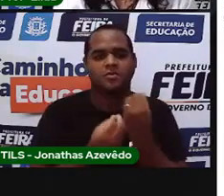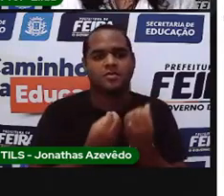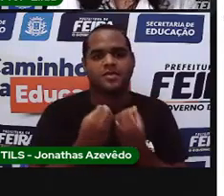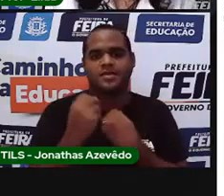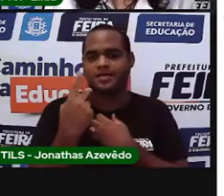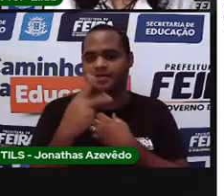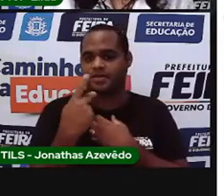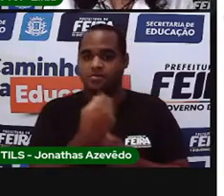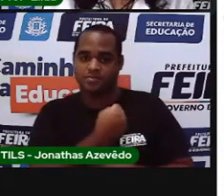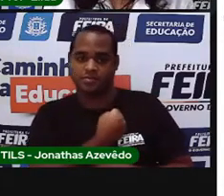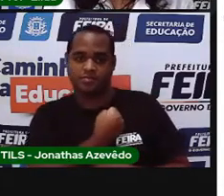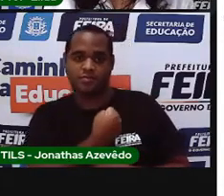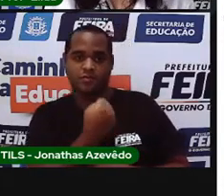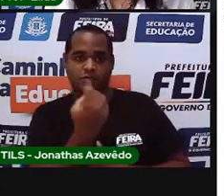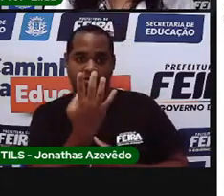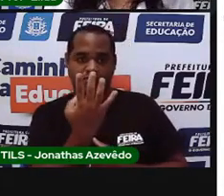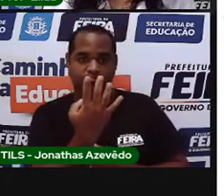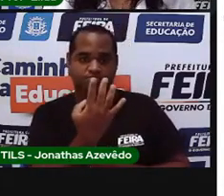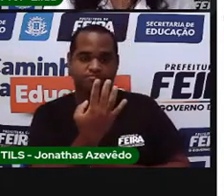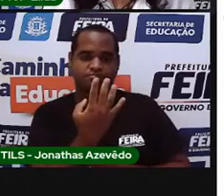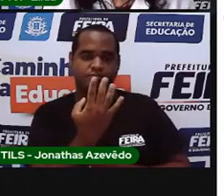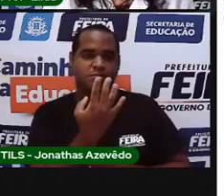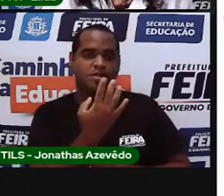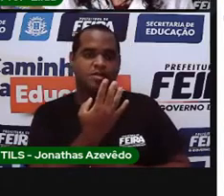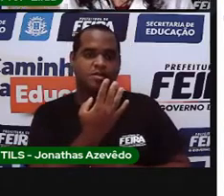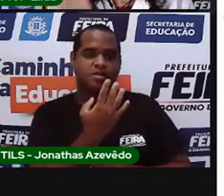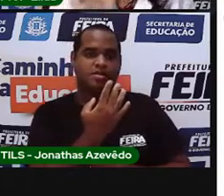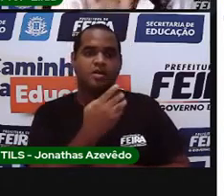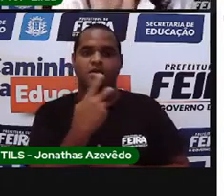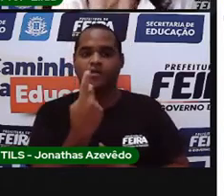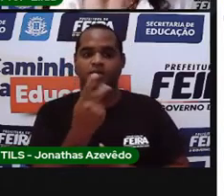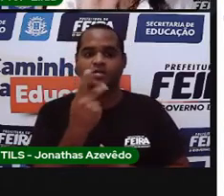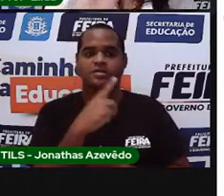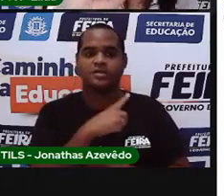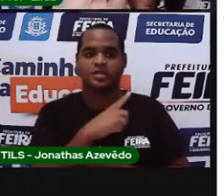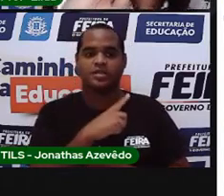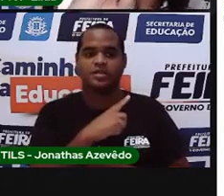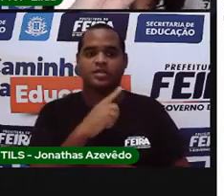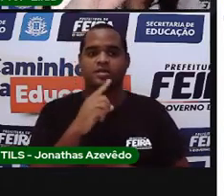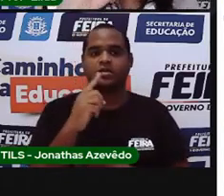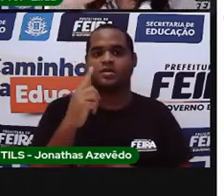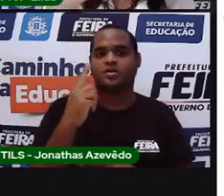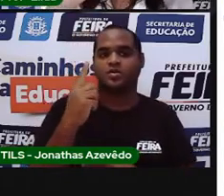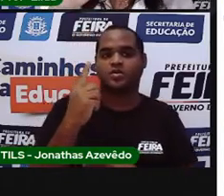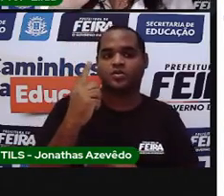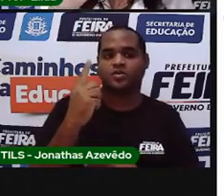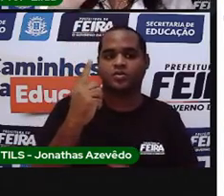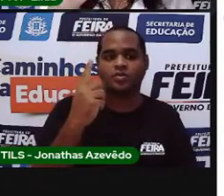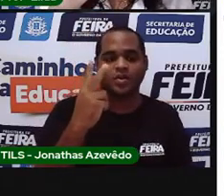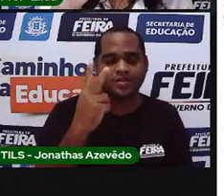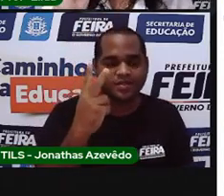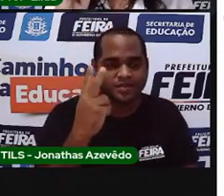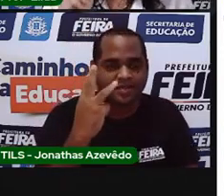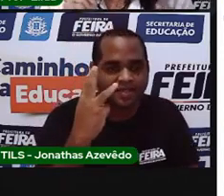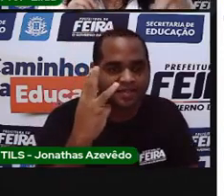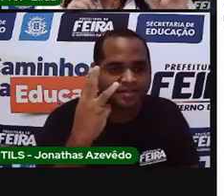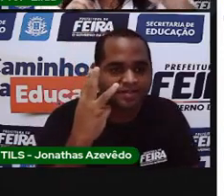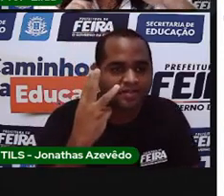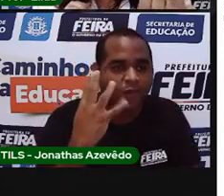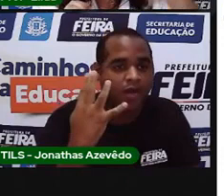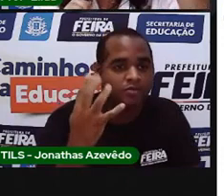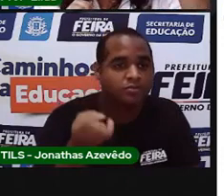gente tem o número 4 ali. Então, você teria quantas dessa, quantas rolhas, quantas cortiças dessa para colocar?